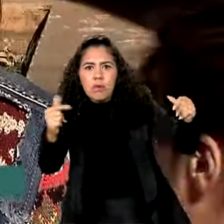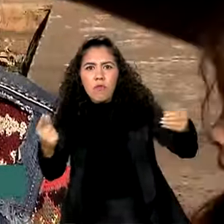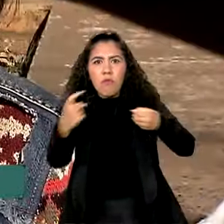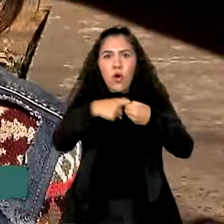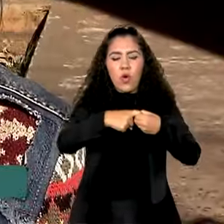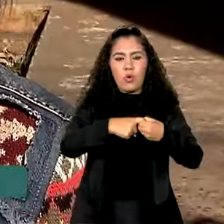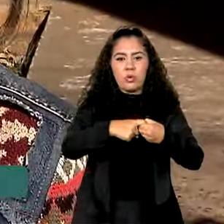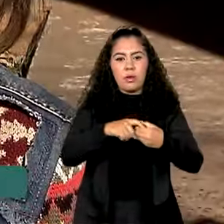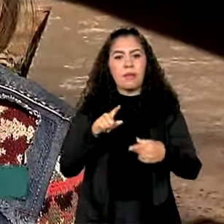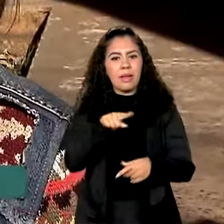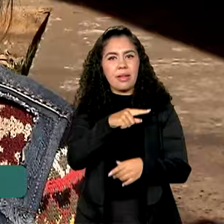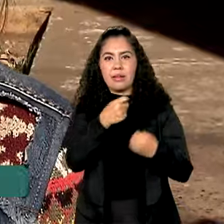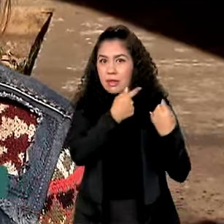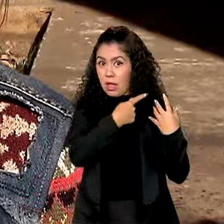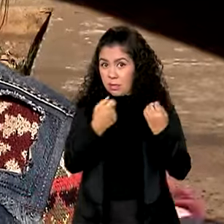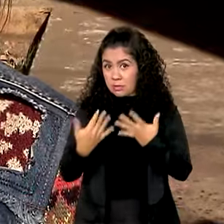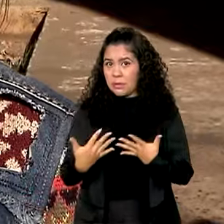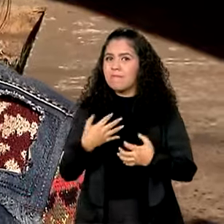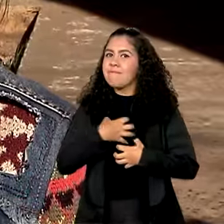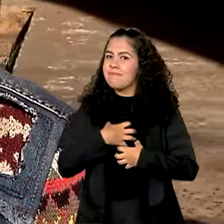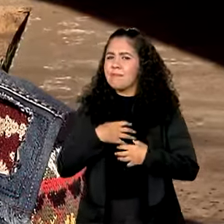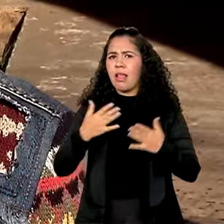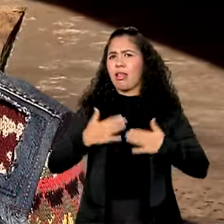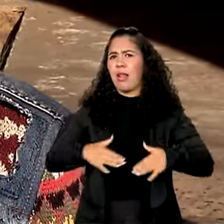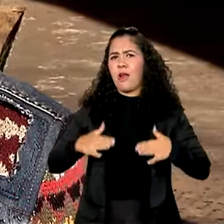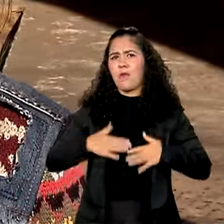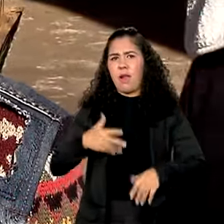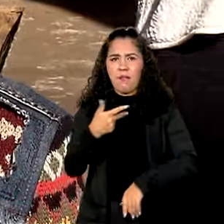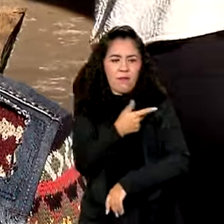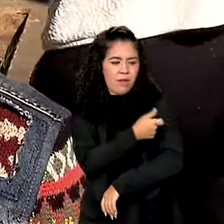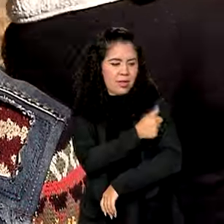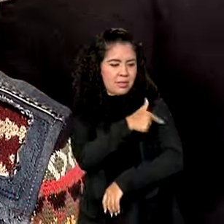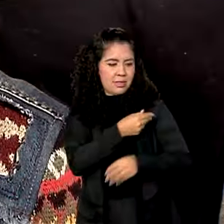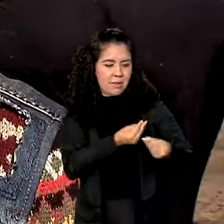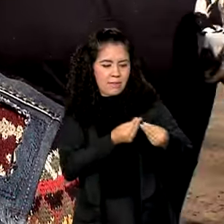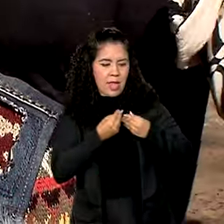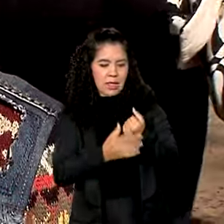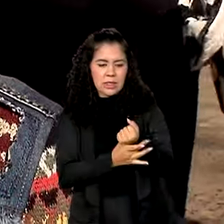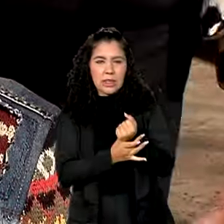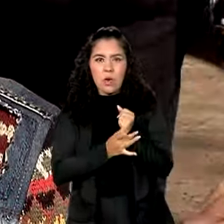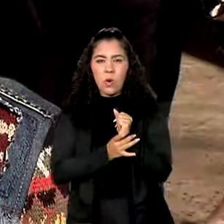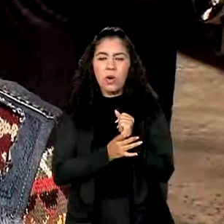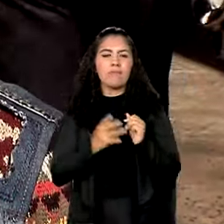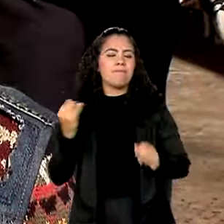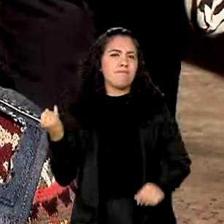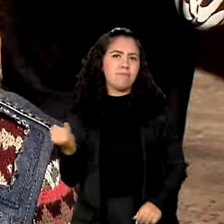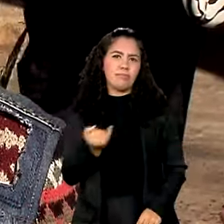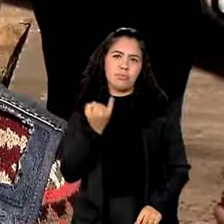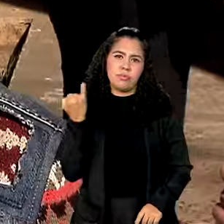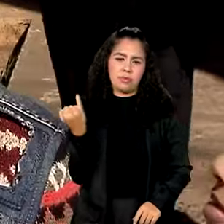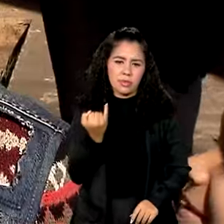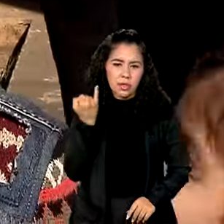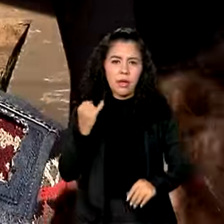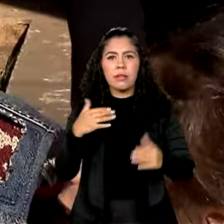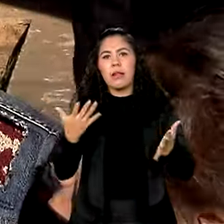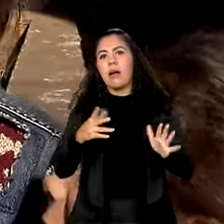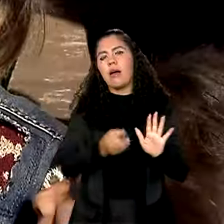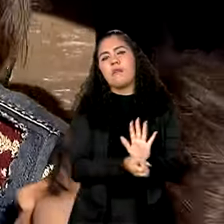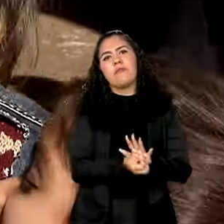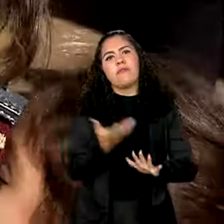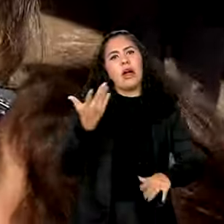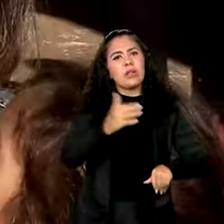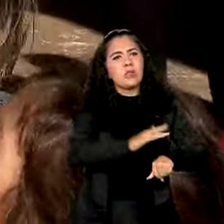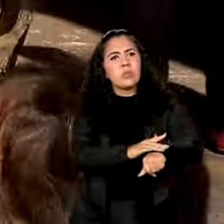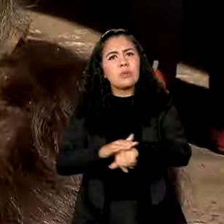Deixa a gente muito tranquila a vacina, né? Eu acho que é muito importante a vacinação. No entanto, muitas doenças, muita gente